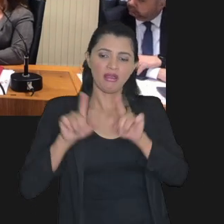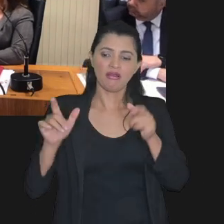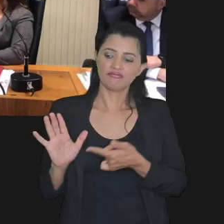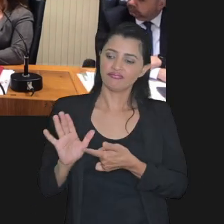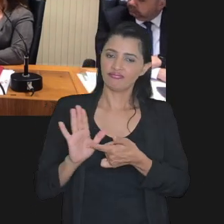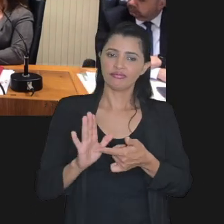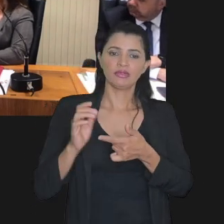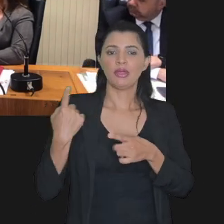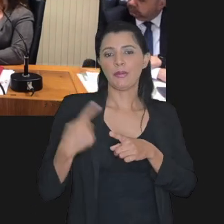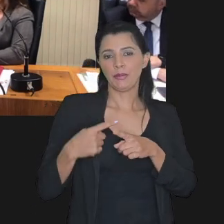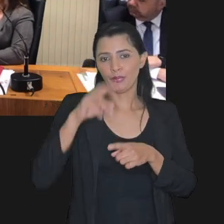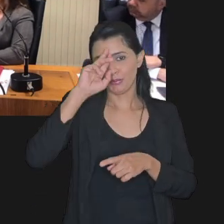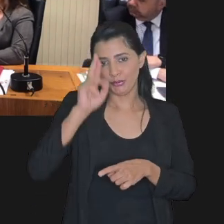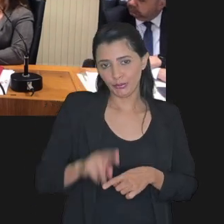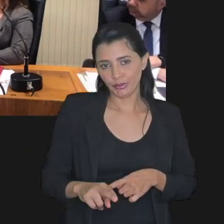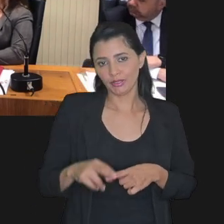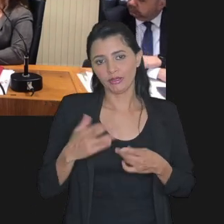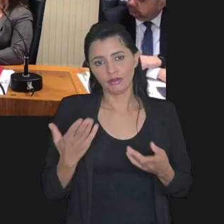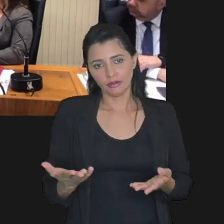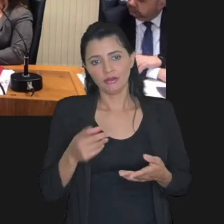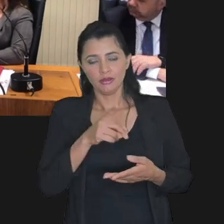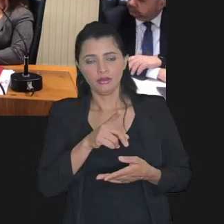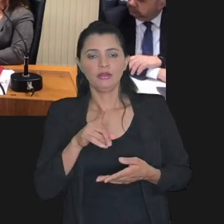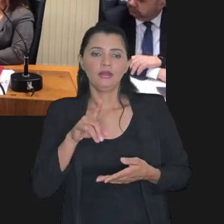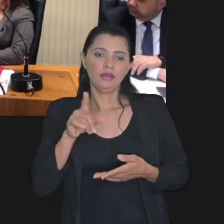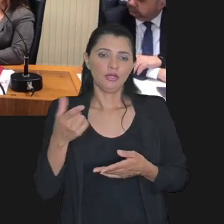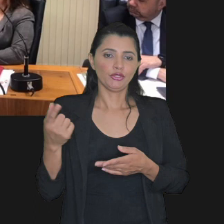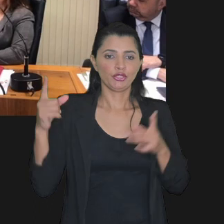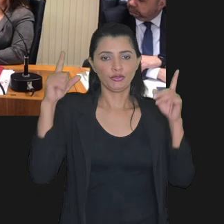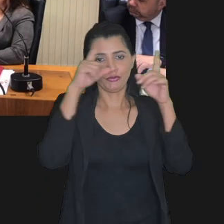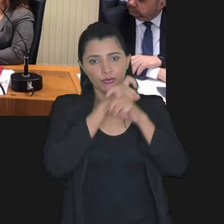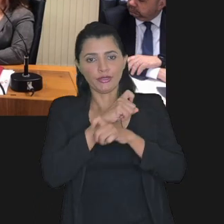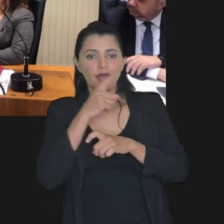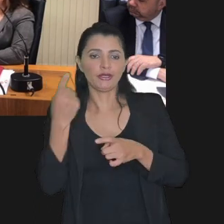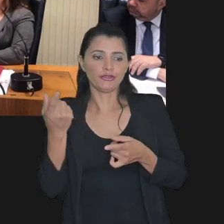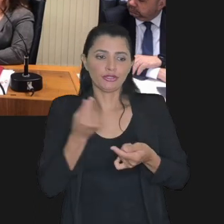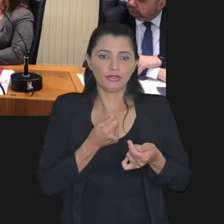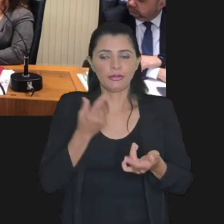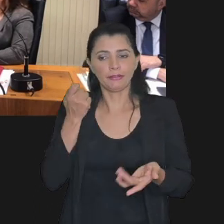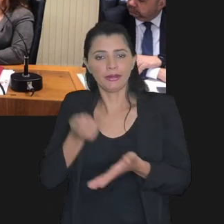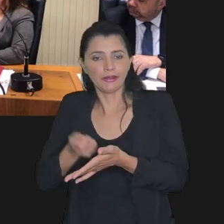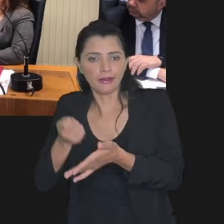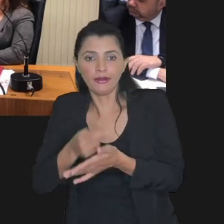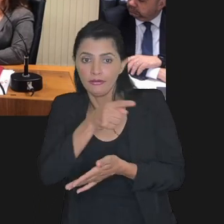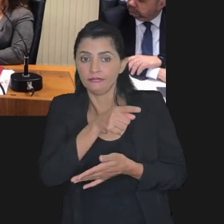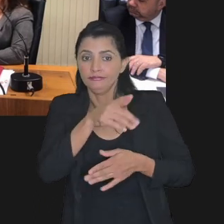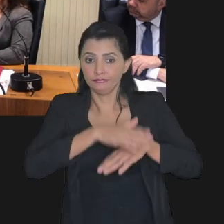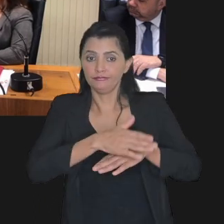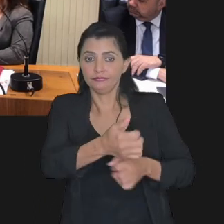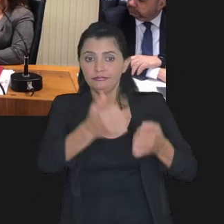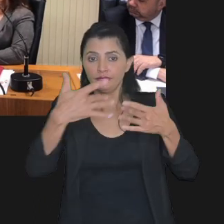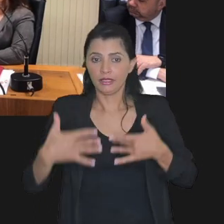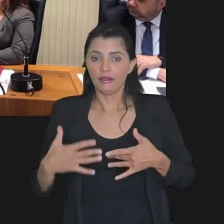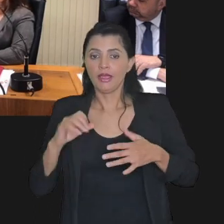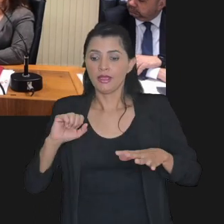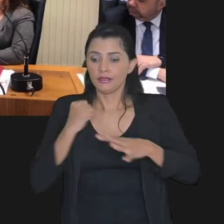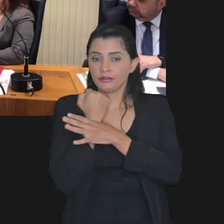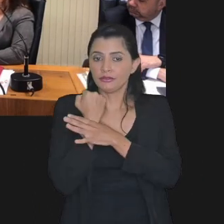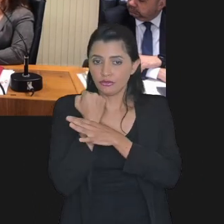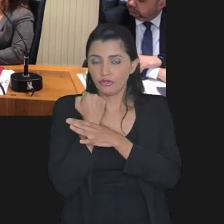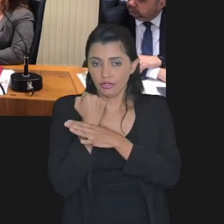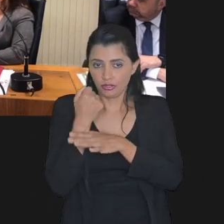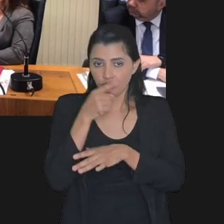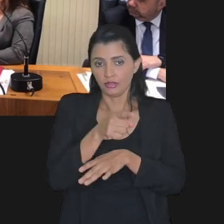razão da dificuldade econômica que ele está enfrentando para pagar aquele crédito e a garantia